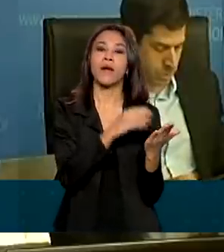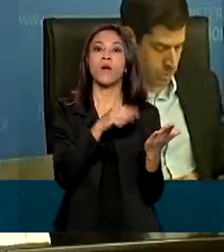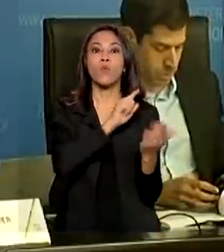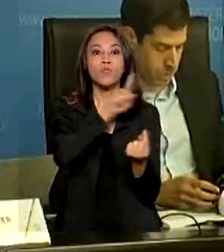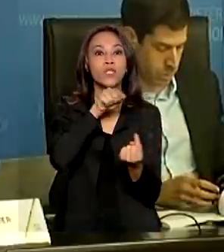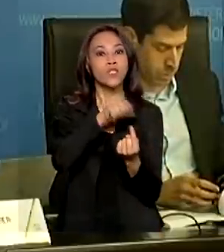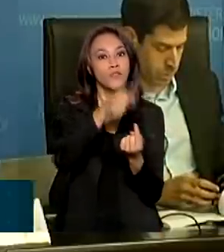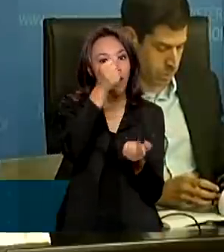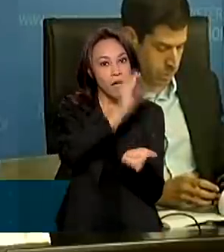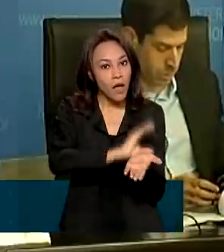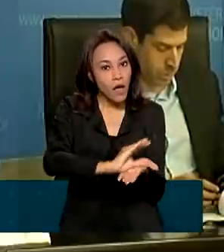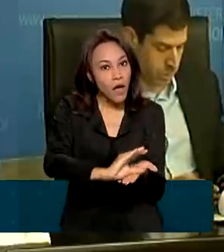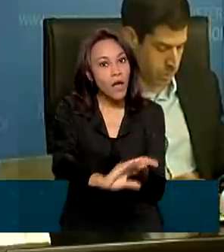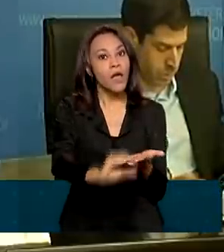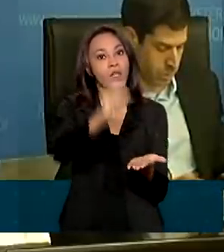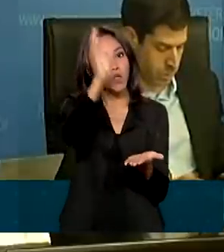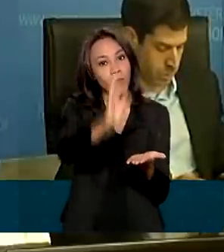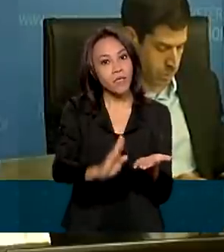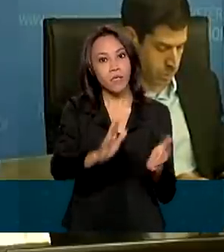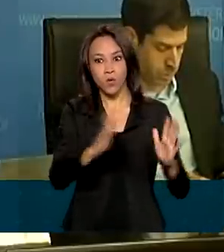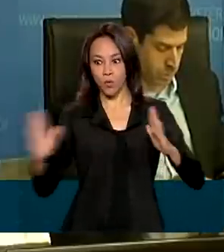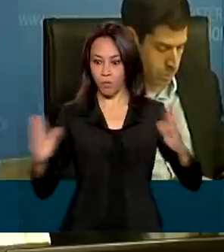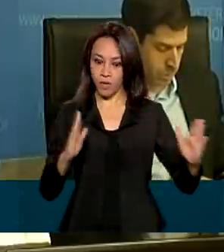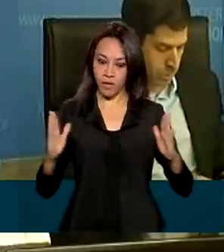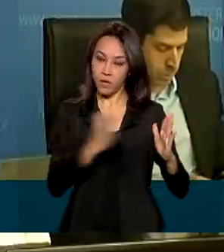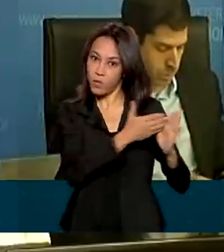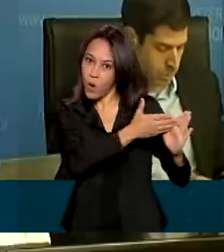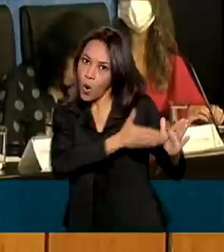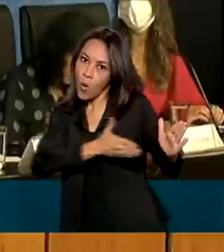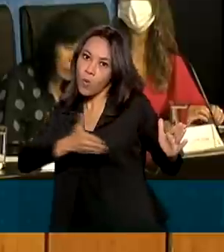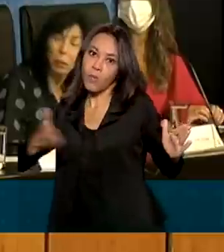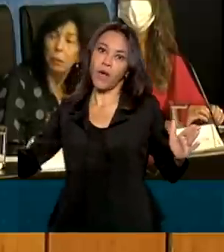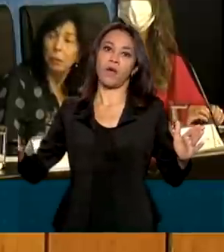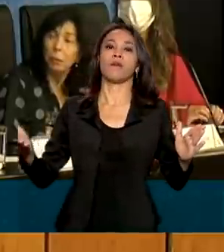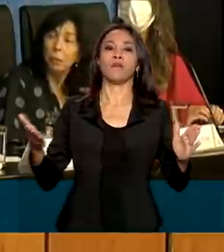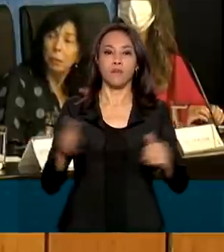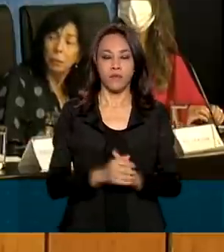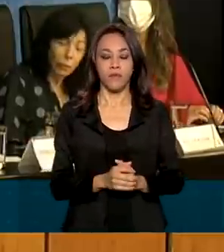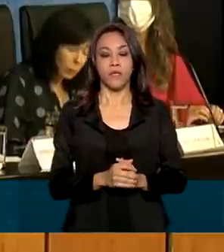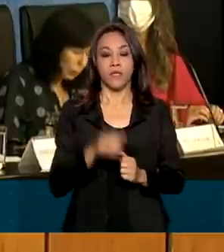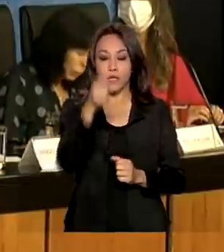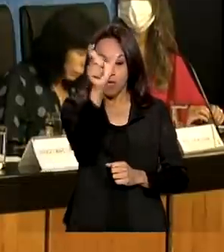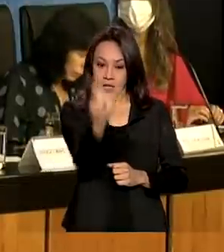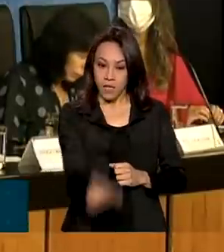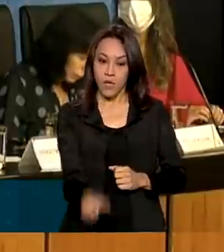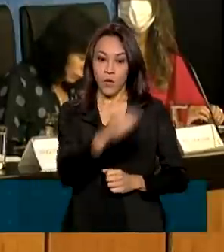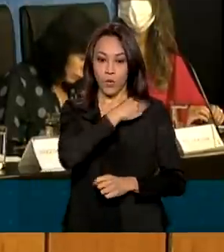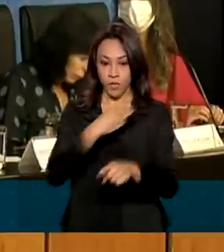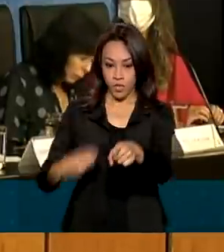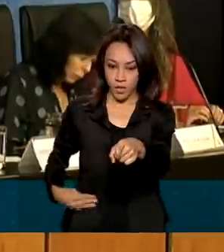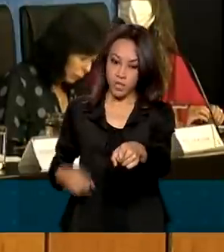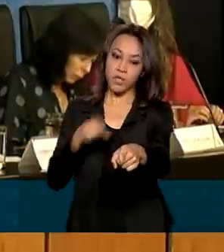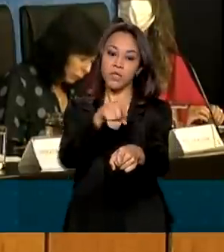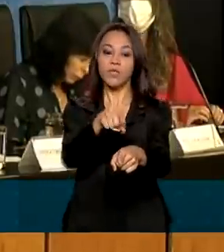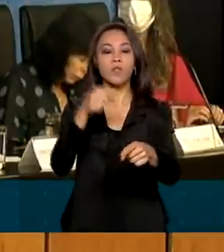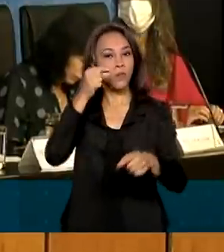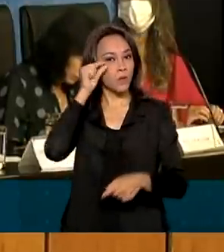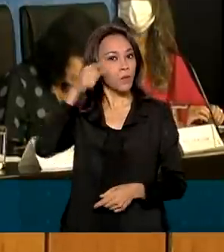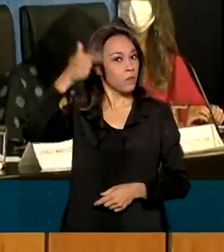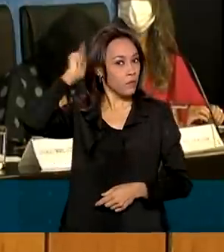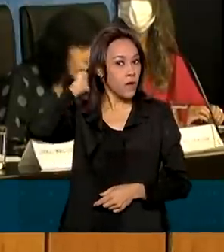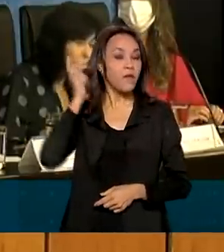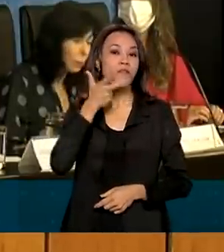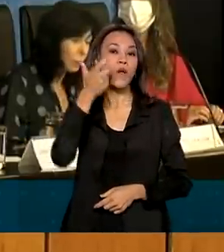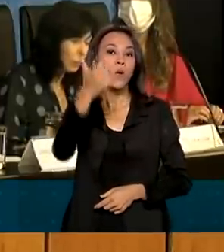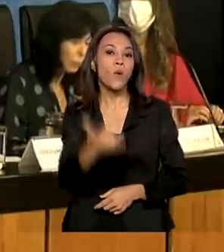no Brasil no longo prazo para superar essas gargalas e se tornar mais eficiente. Para o ministro Paulo Guedes, 2022 será um ano